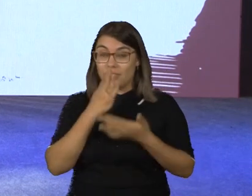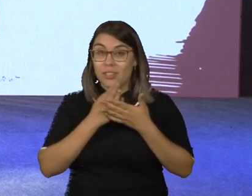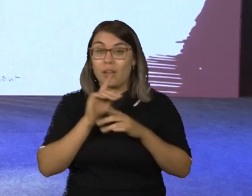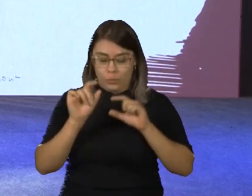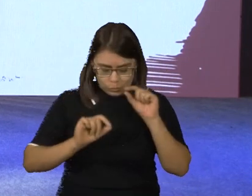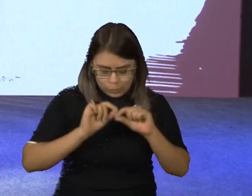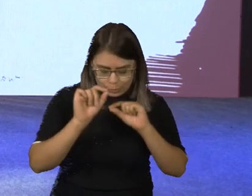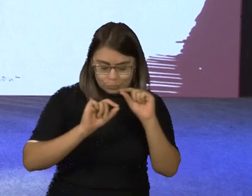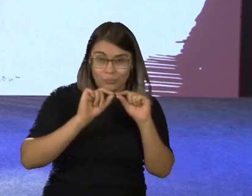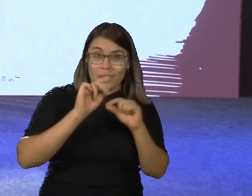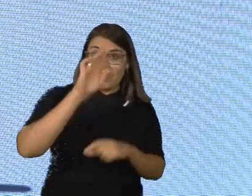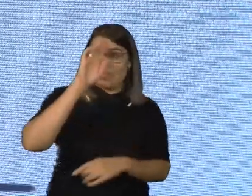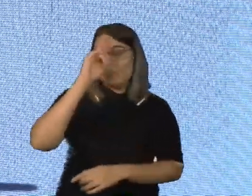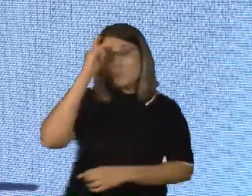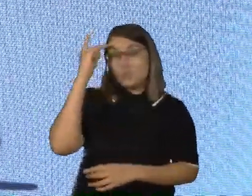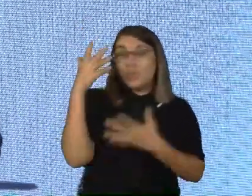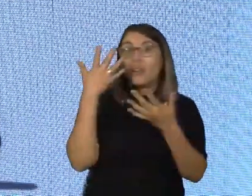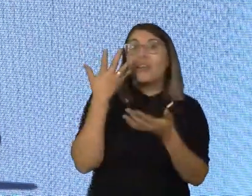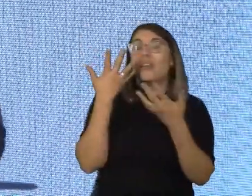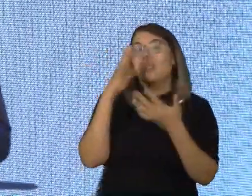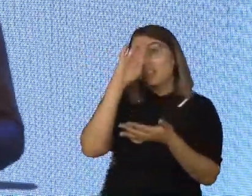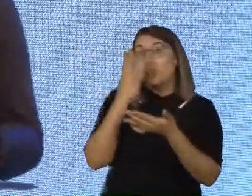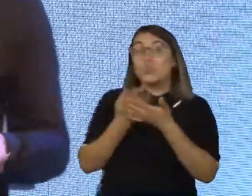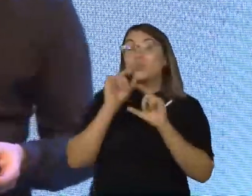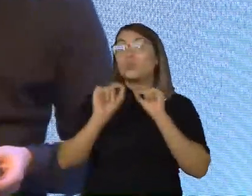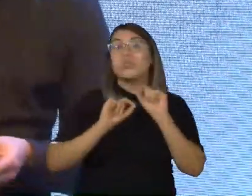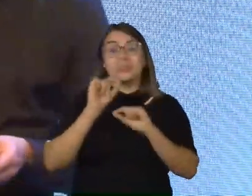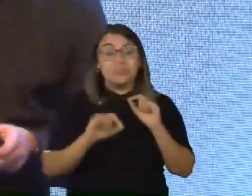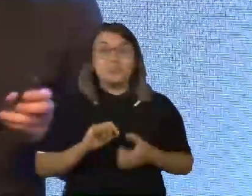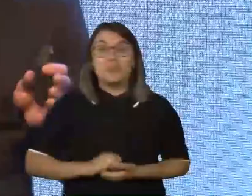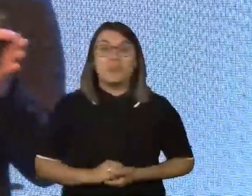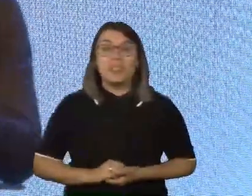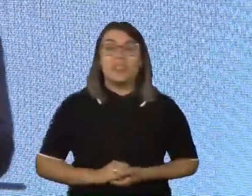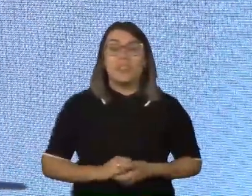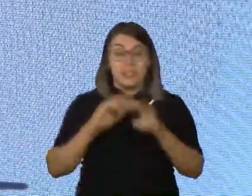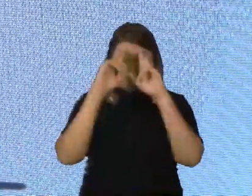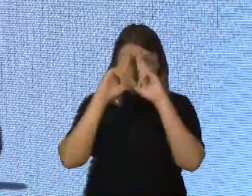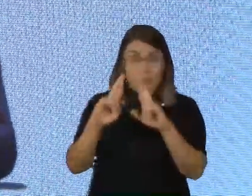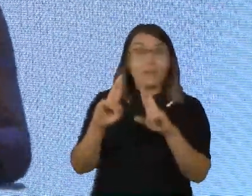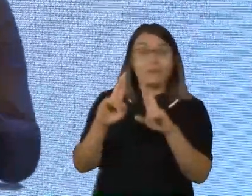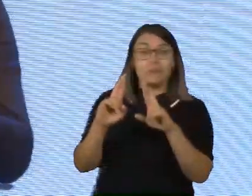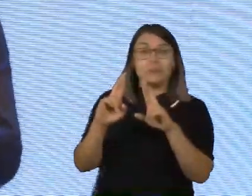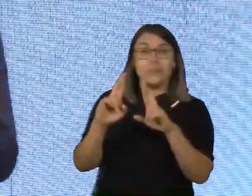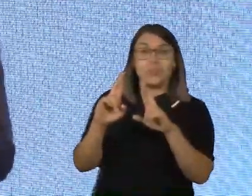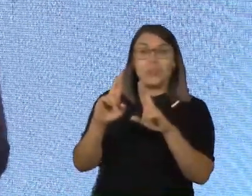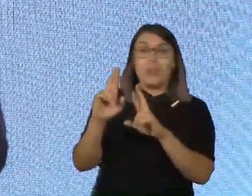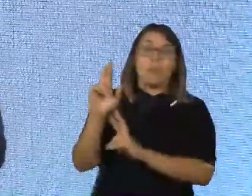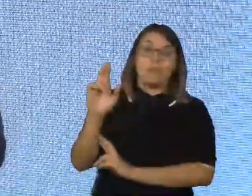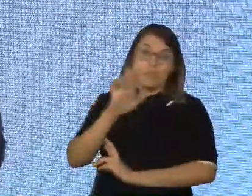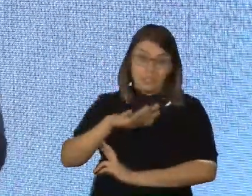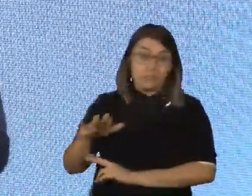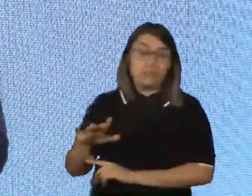profissionais, as pessoas que estão em volta dela sempre acreditaram e estão acreditando. Eles respeitam a deficiência, dando acessibilidade,